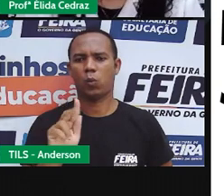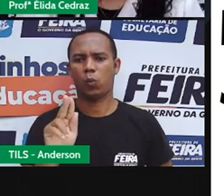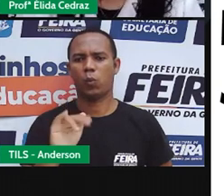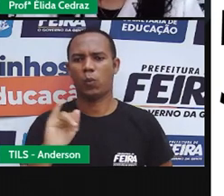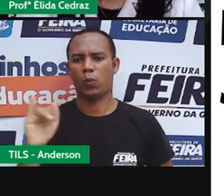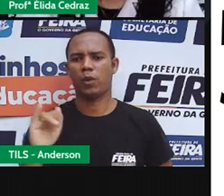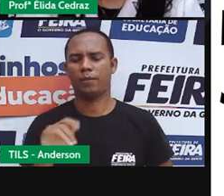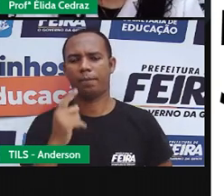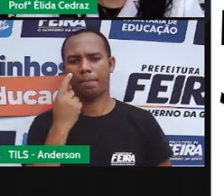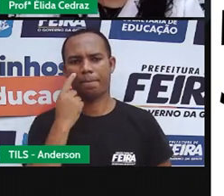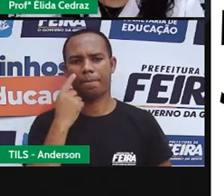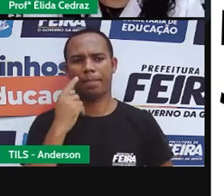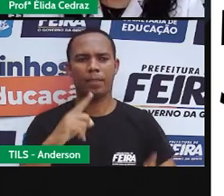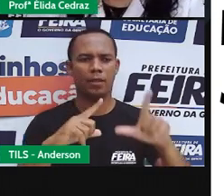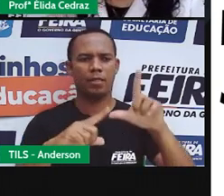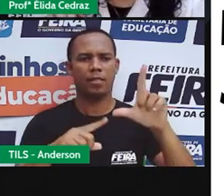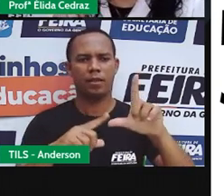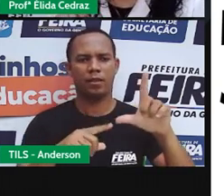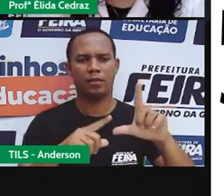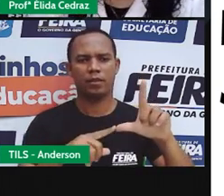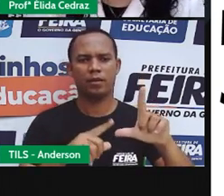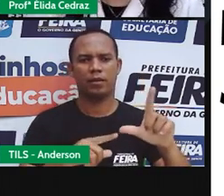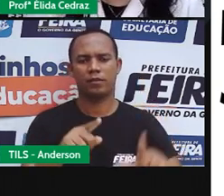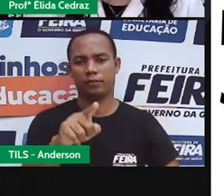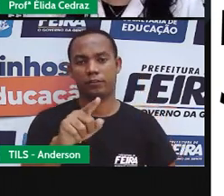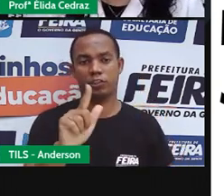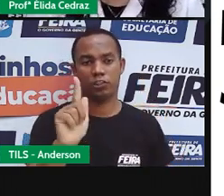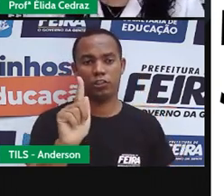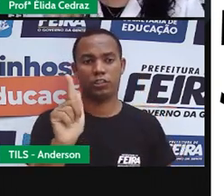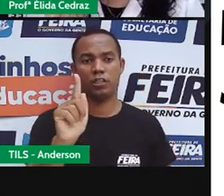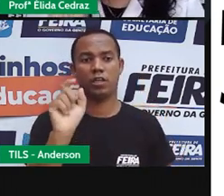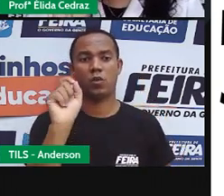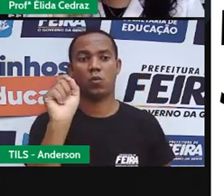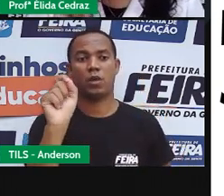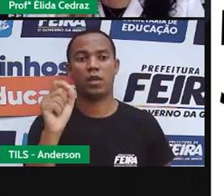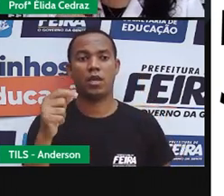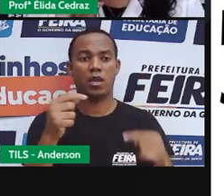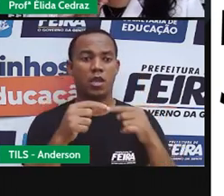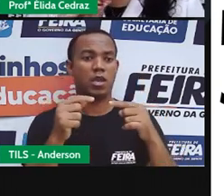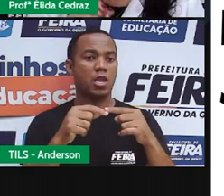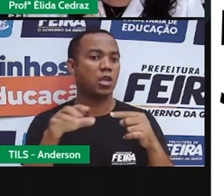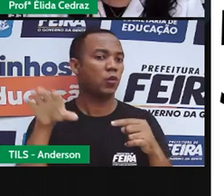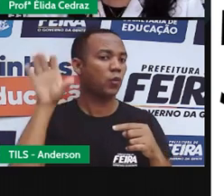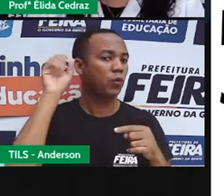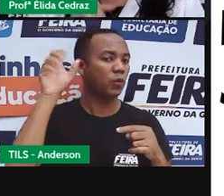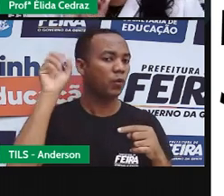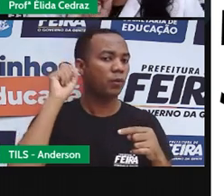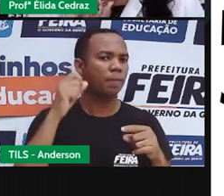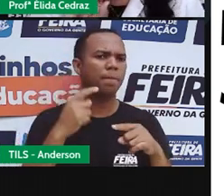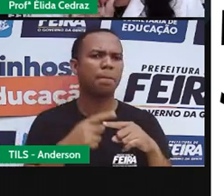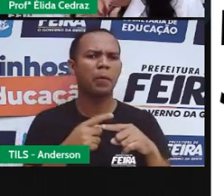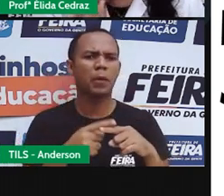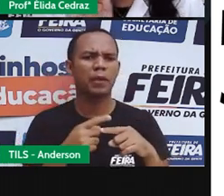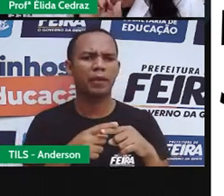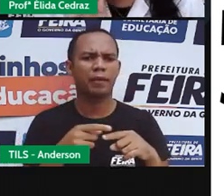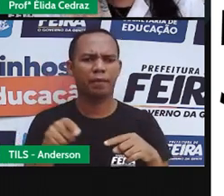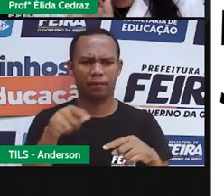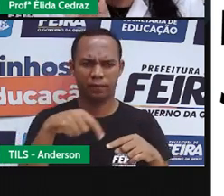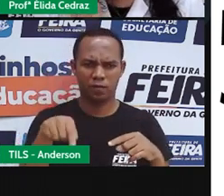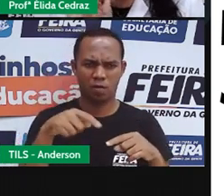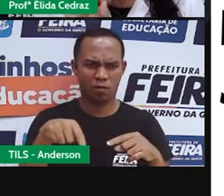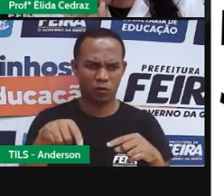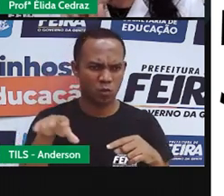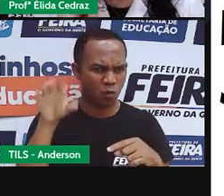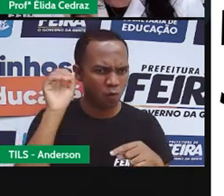A letra G, aqui, tem esse som. Porque nós não